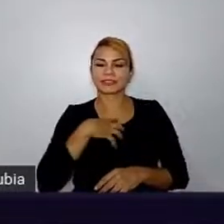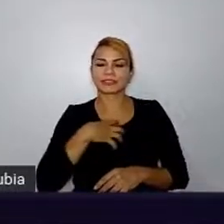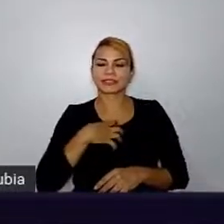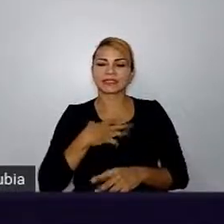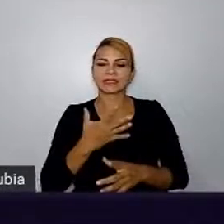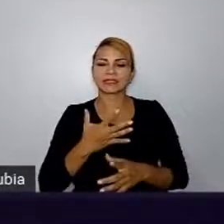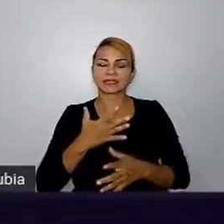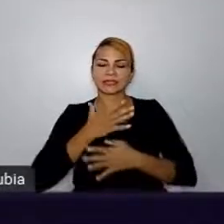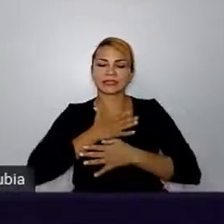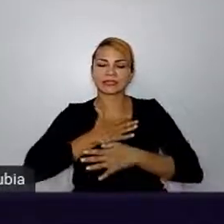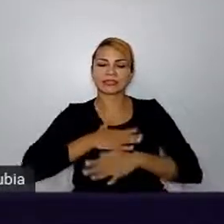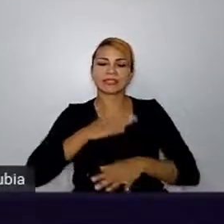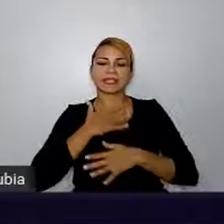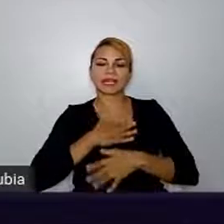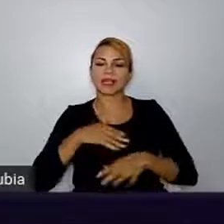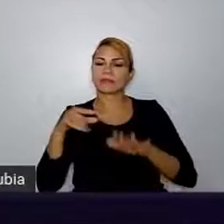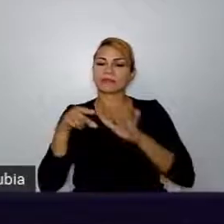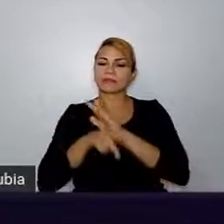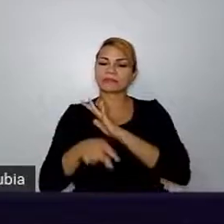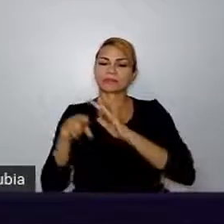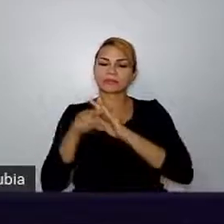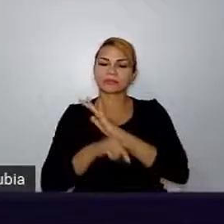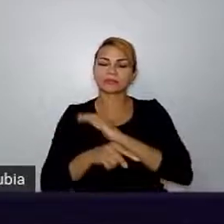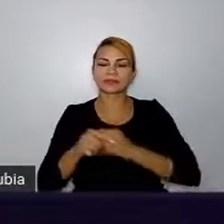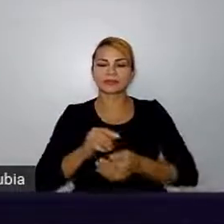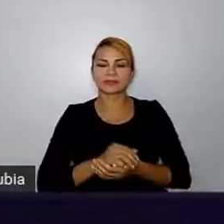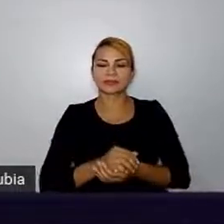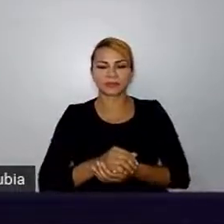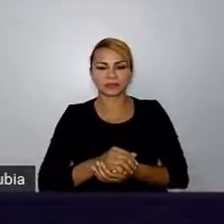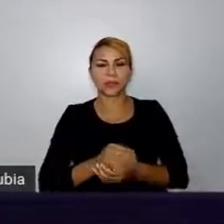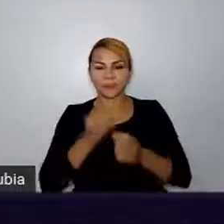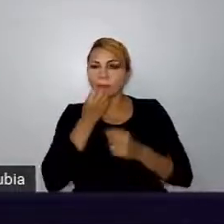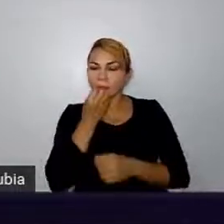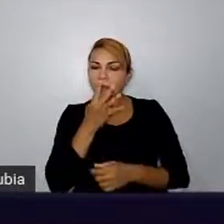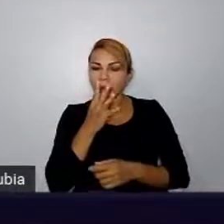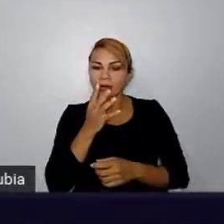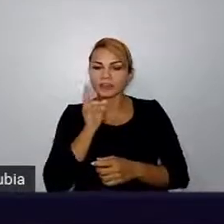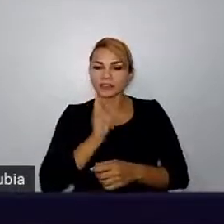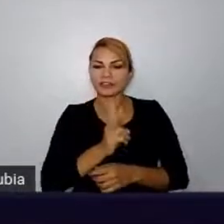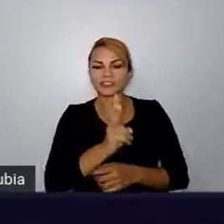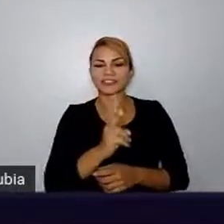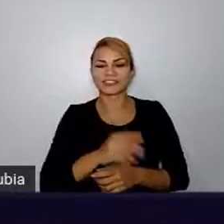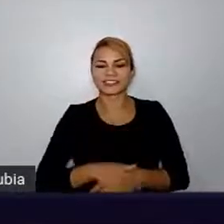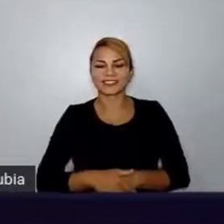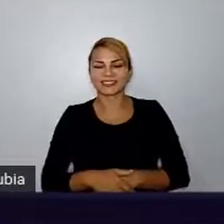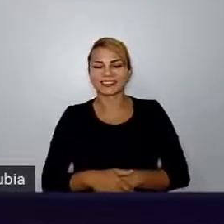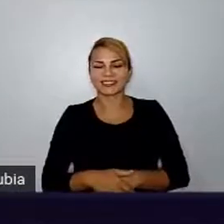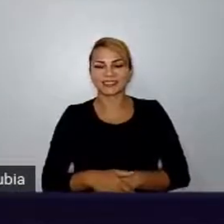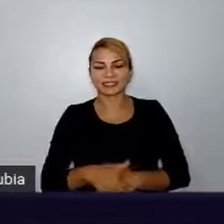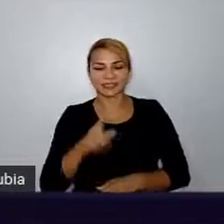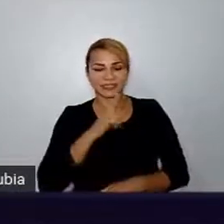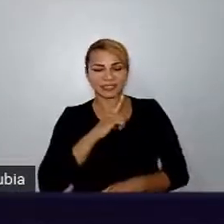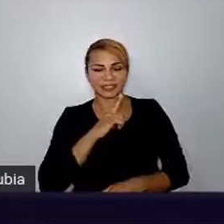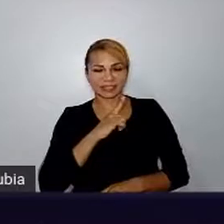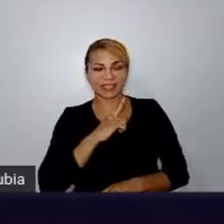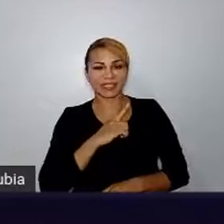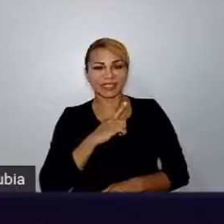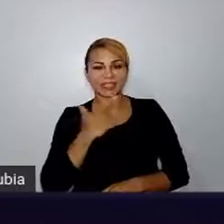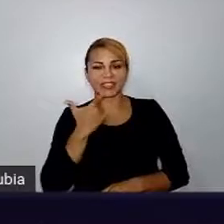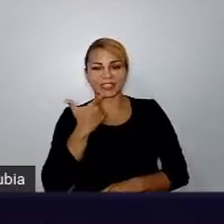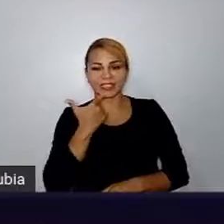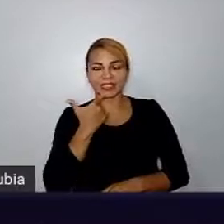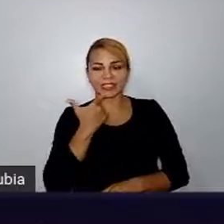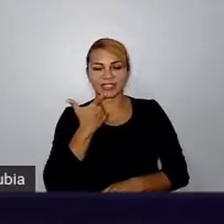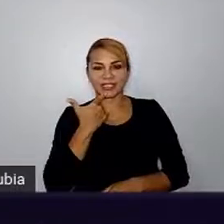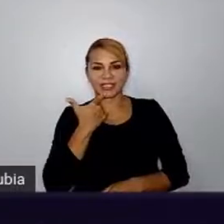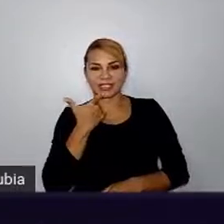muita pergunta. Está tudo bem a gente seguir? Pode, pode mandar, estou de Você tem uma, você tem uma linguagem envolvente, eu acho que o